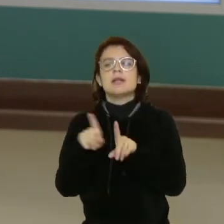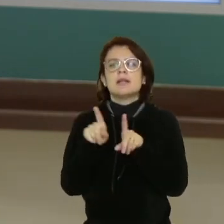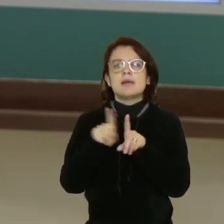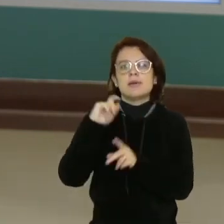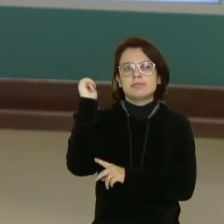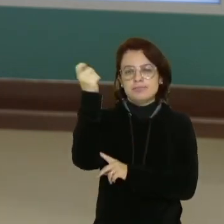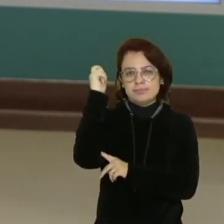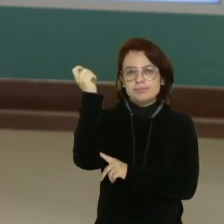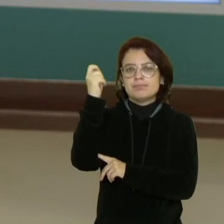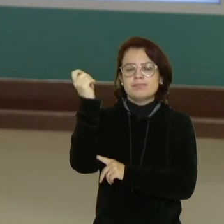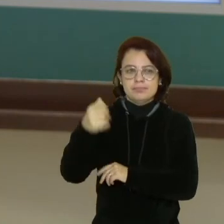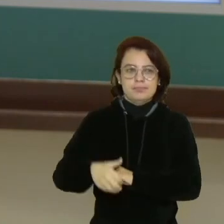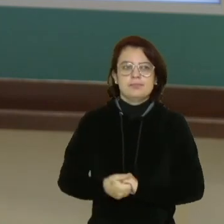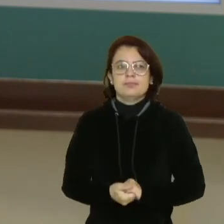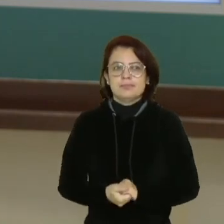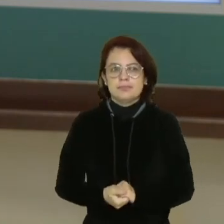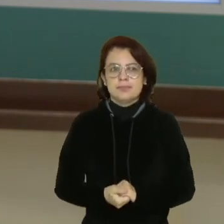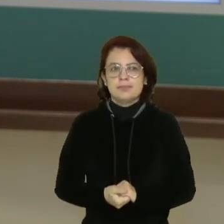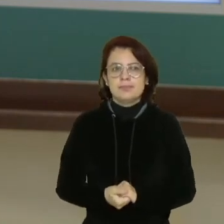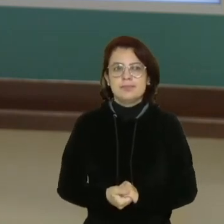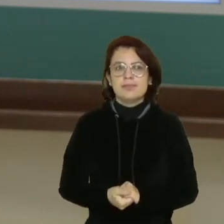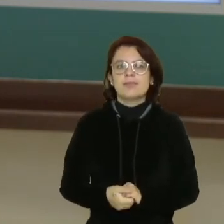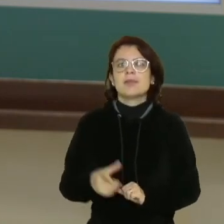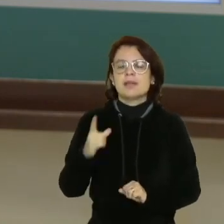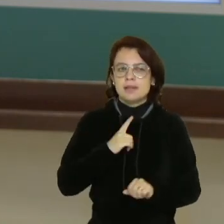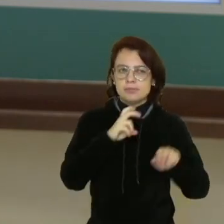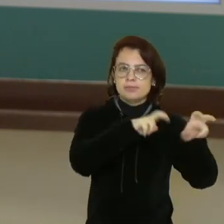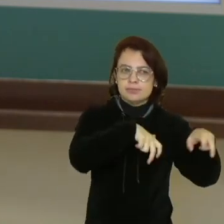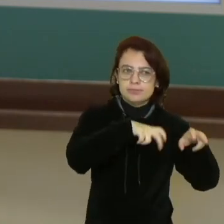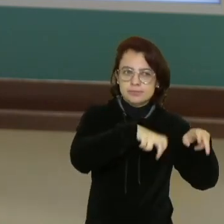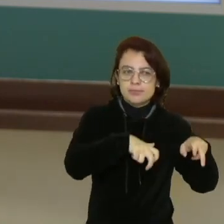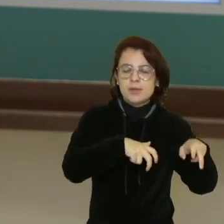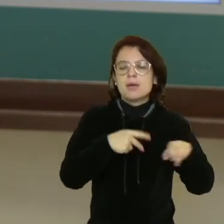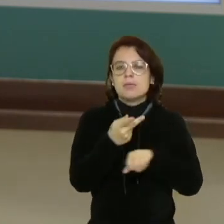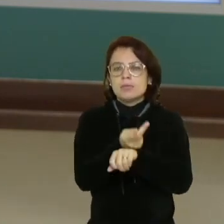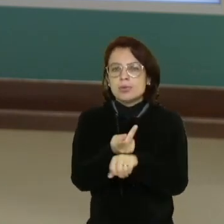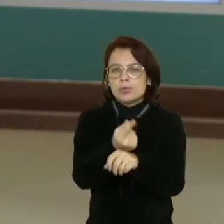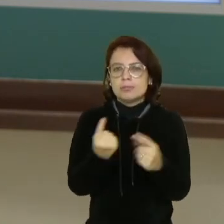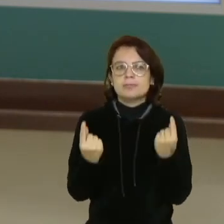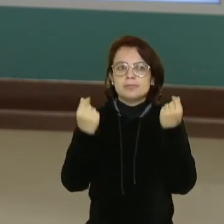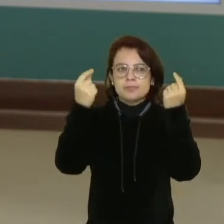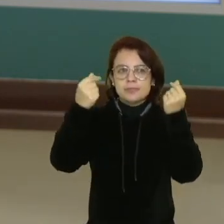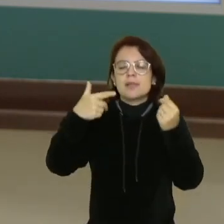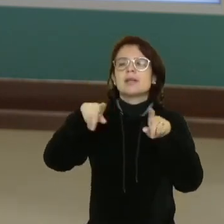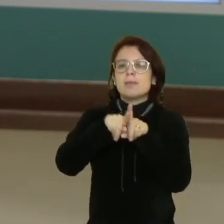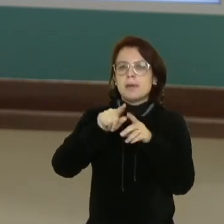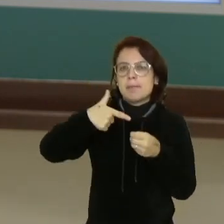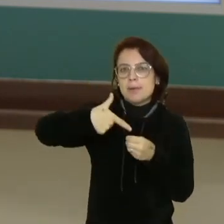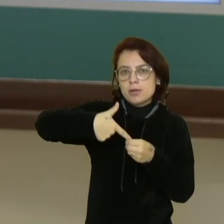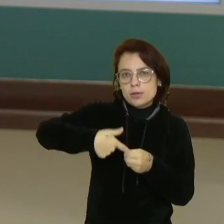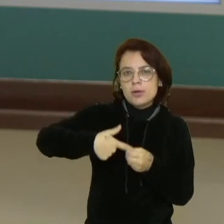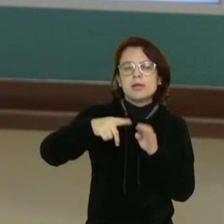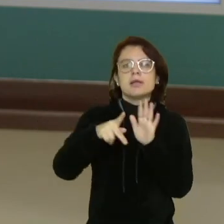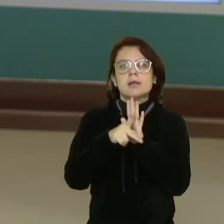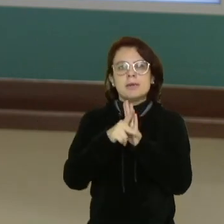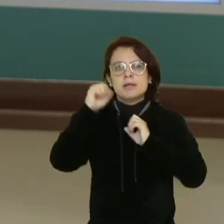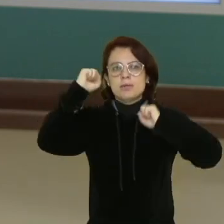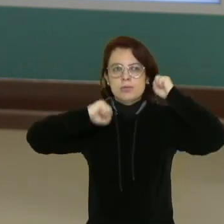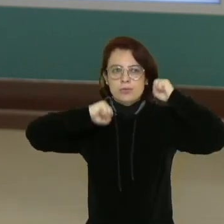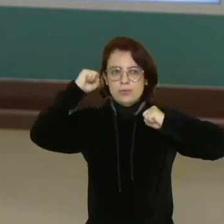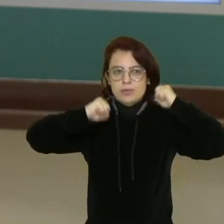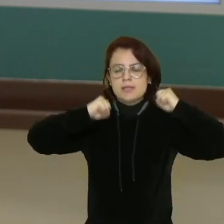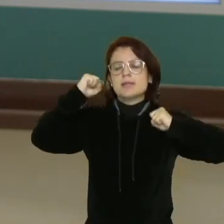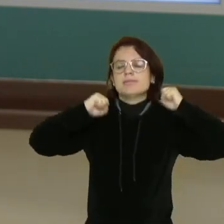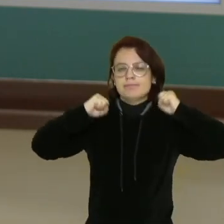principais atividades econômicas são agropecuária, mineração, exploração petrolífera e a indústria. Então é aí que se